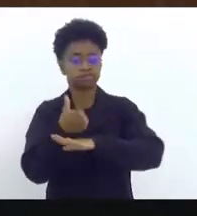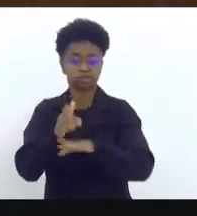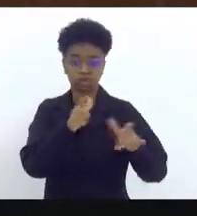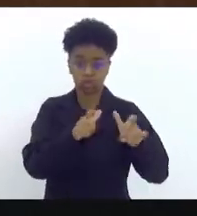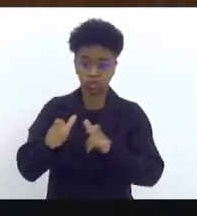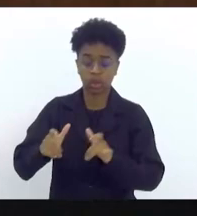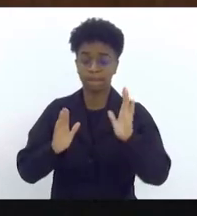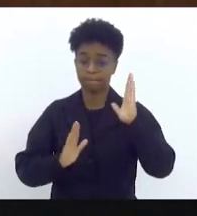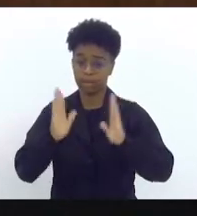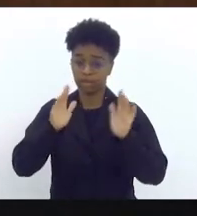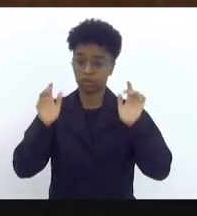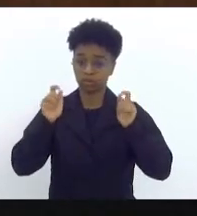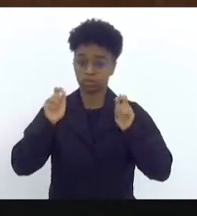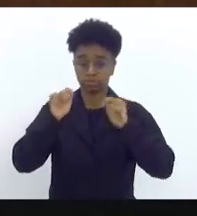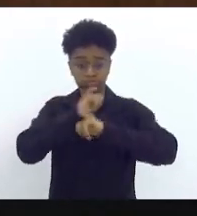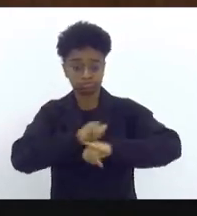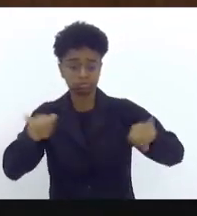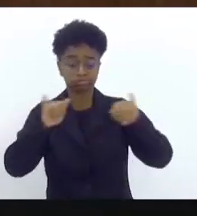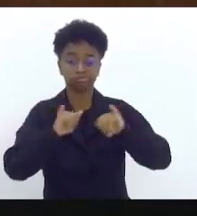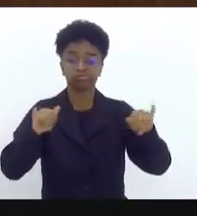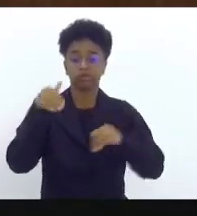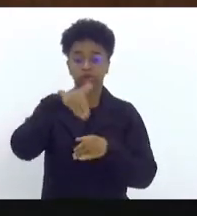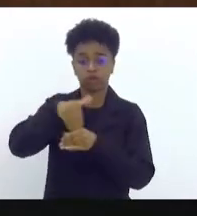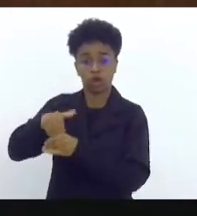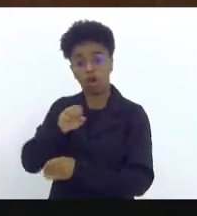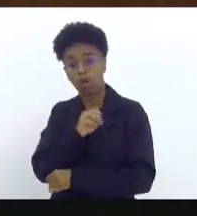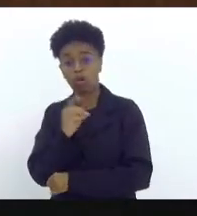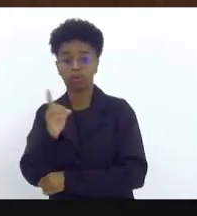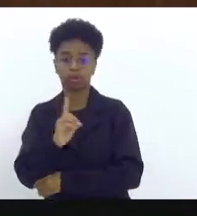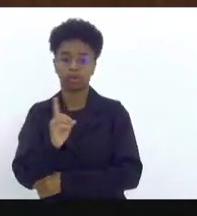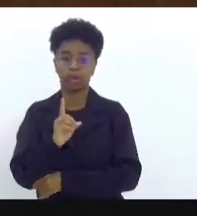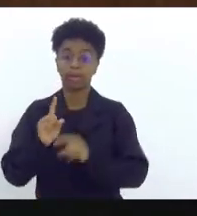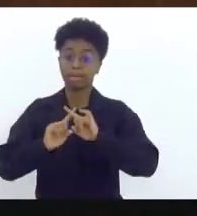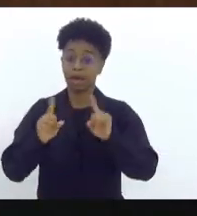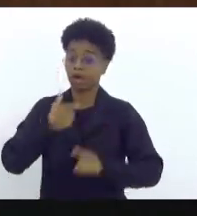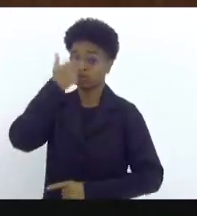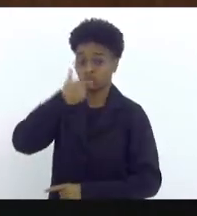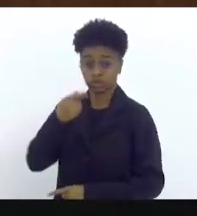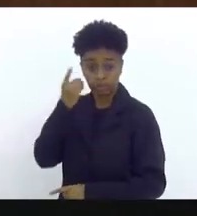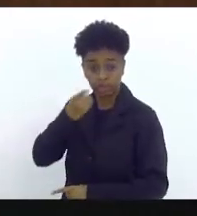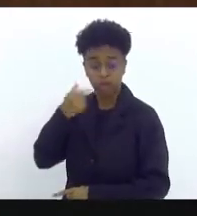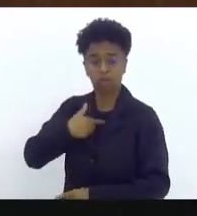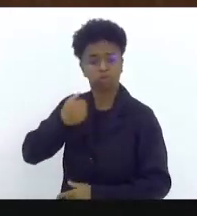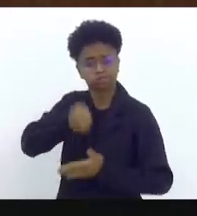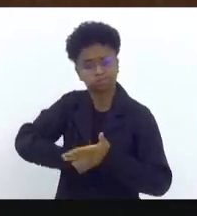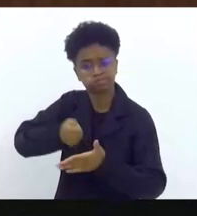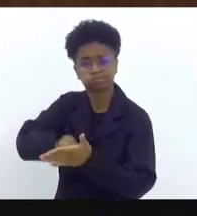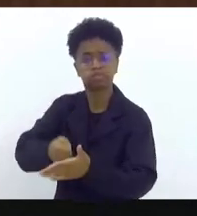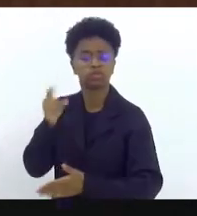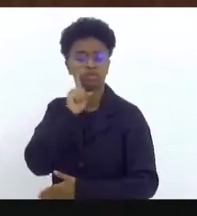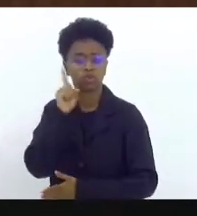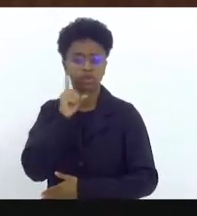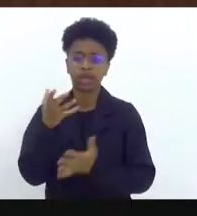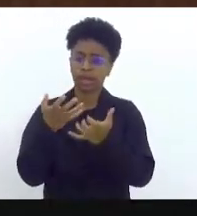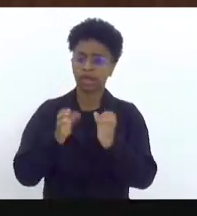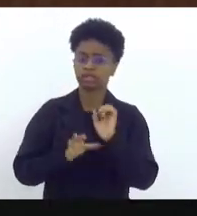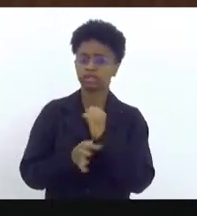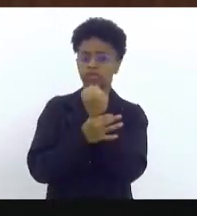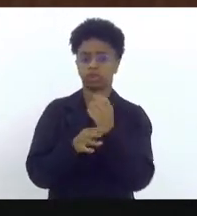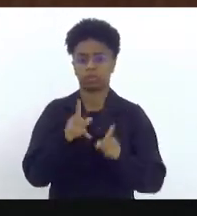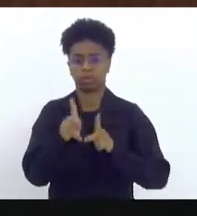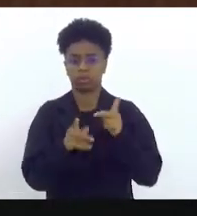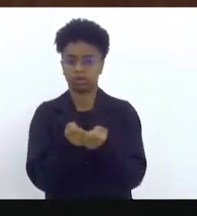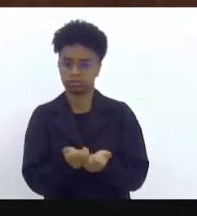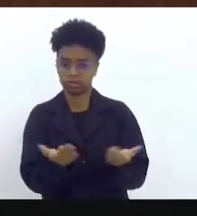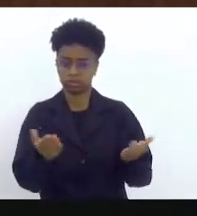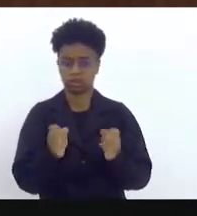em época de campanha ou não, mas aqui tem um deputado que vai brigar dia a dia pela segurança da população.